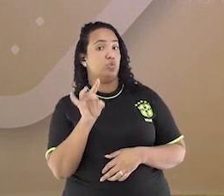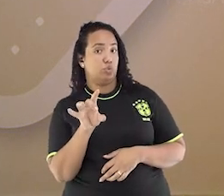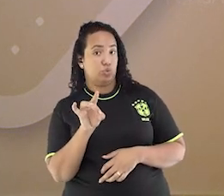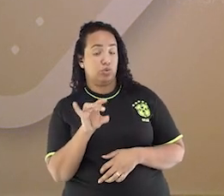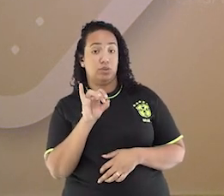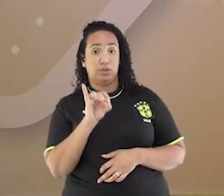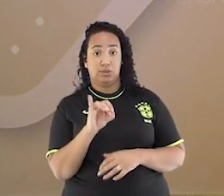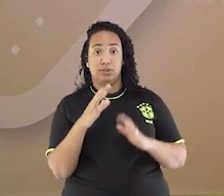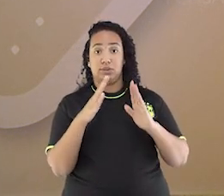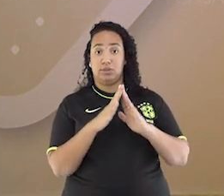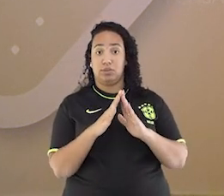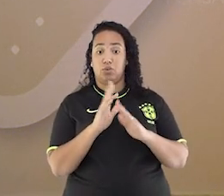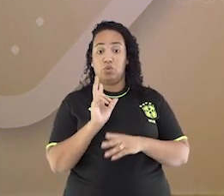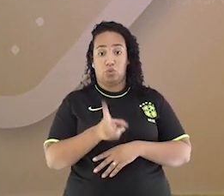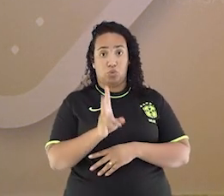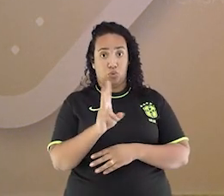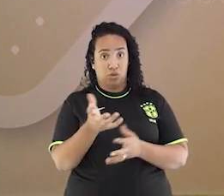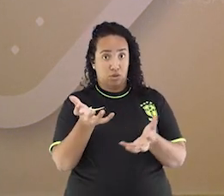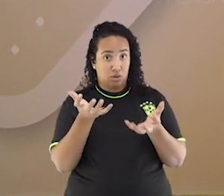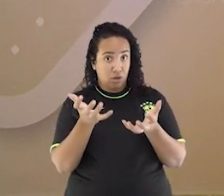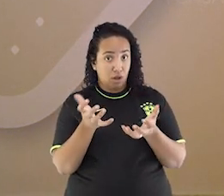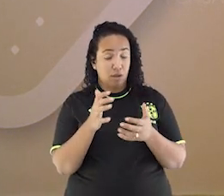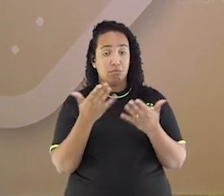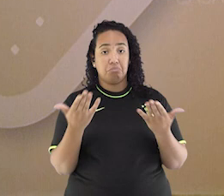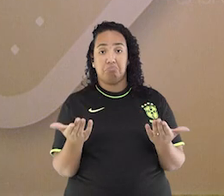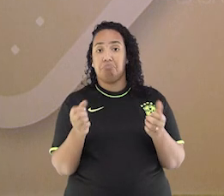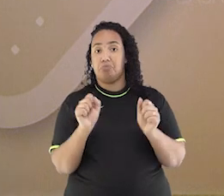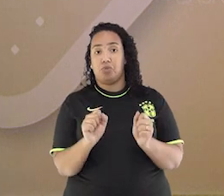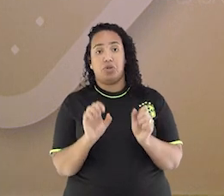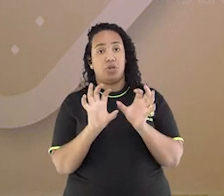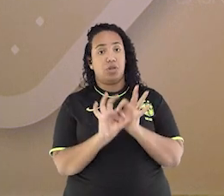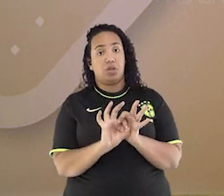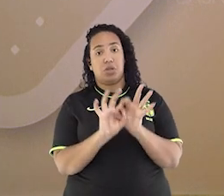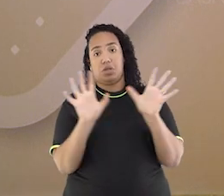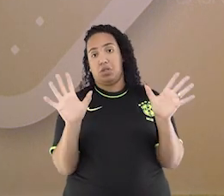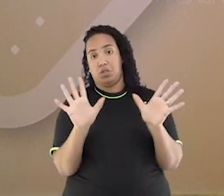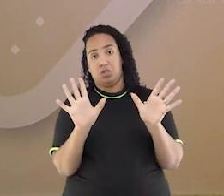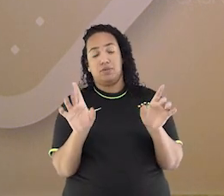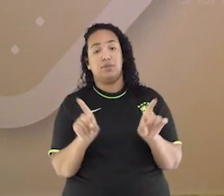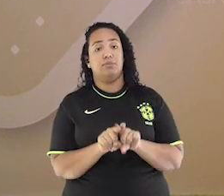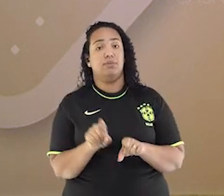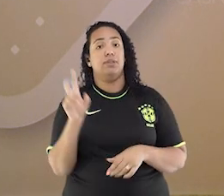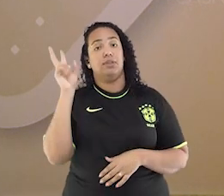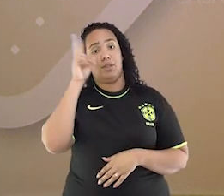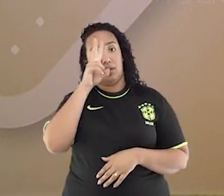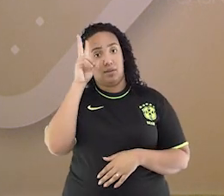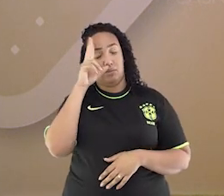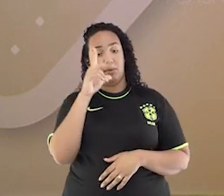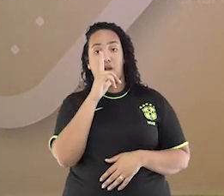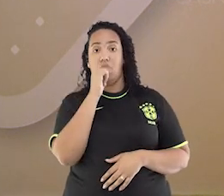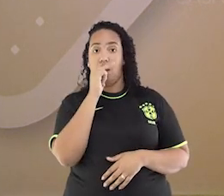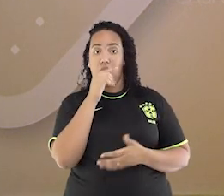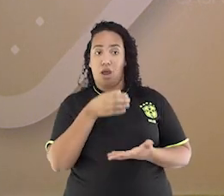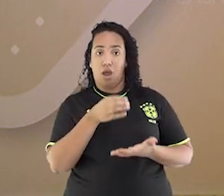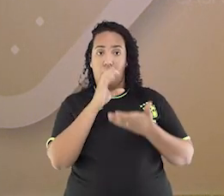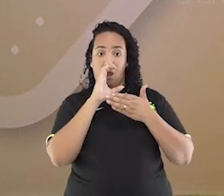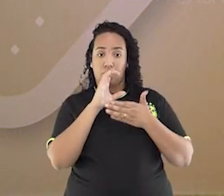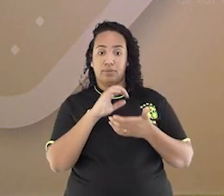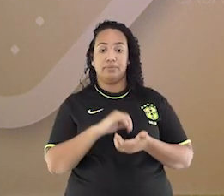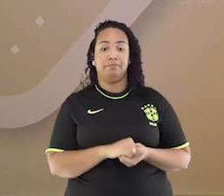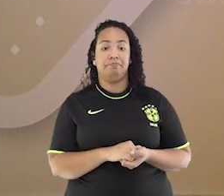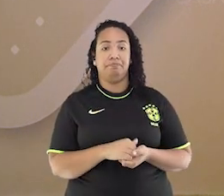aí na sua casa, você pode ficar à vontade e não se esqueça de se hidratar. Primeiro exercício,